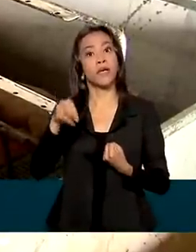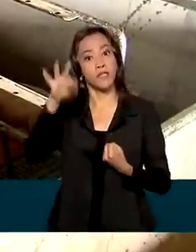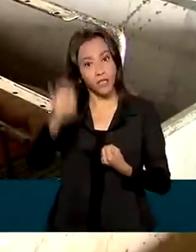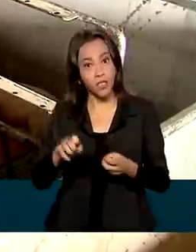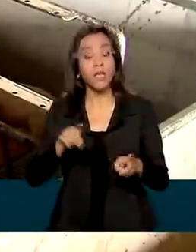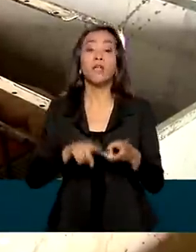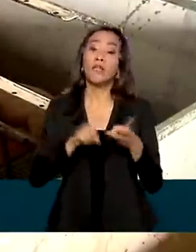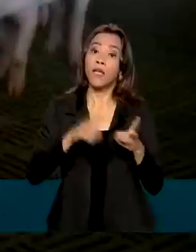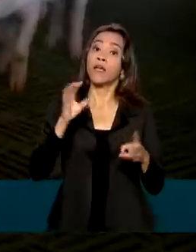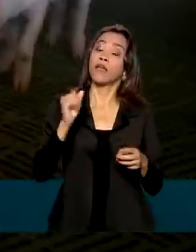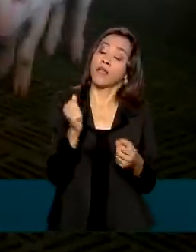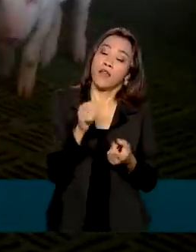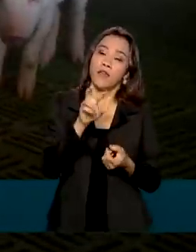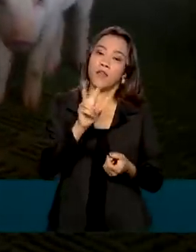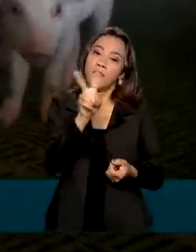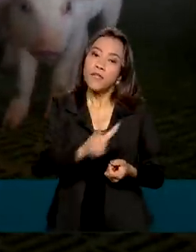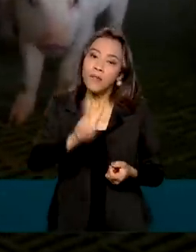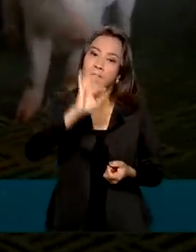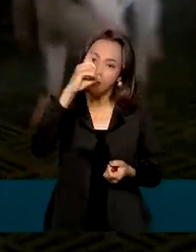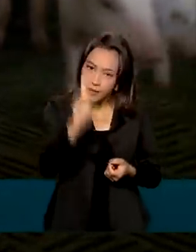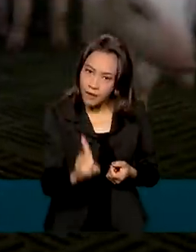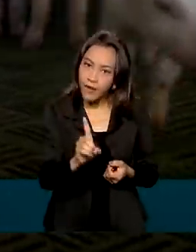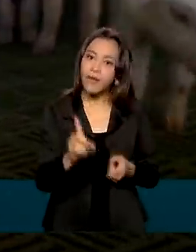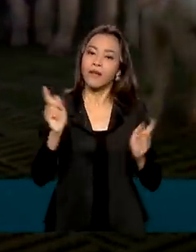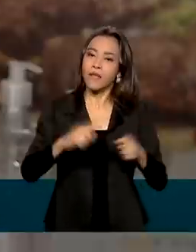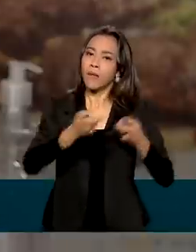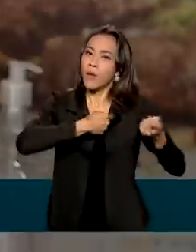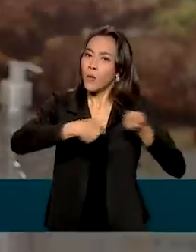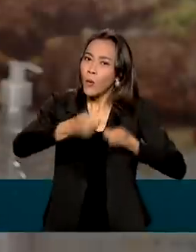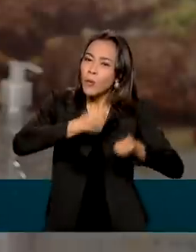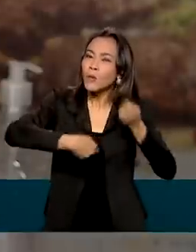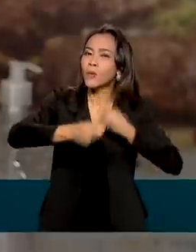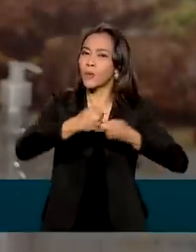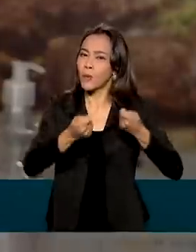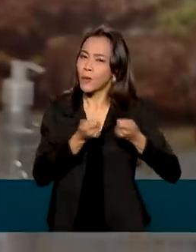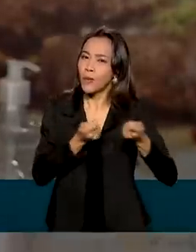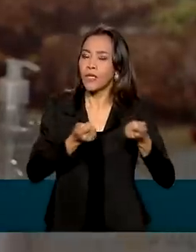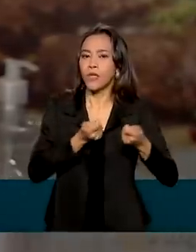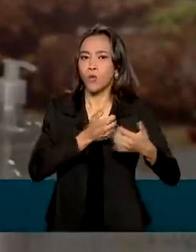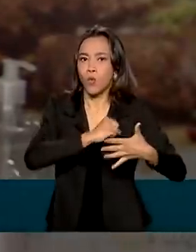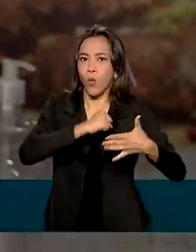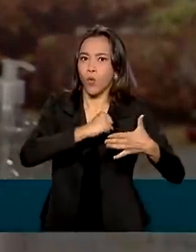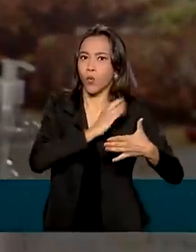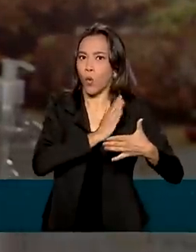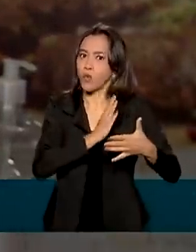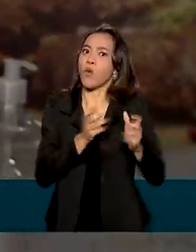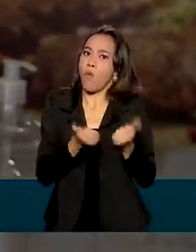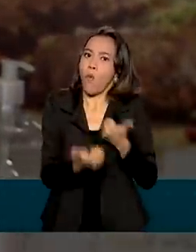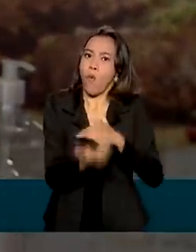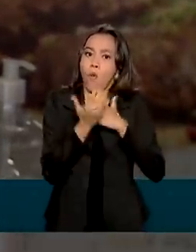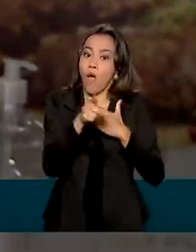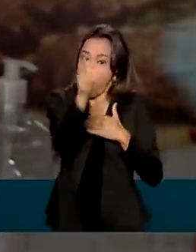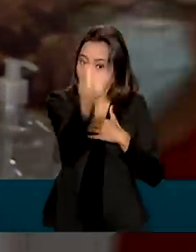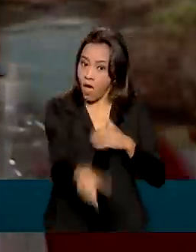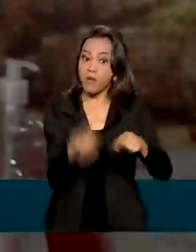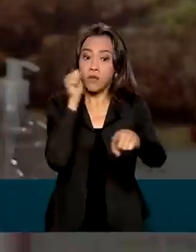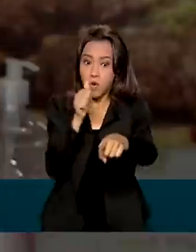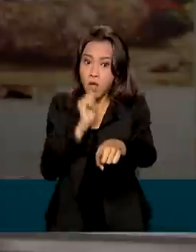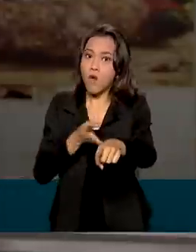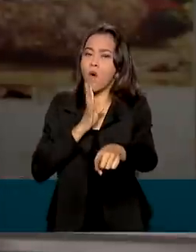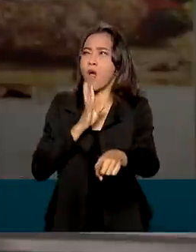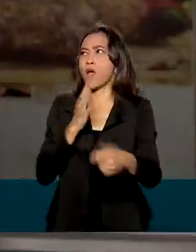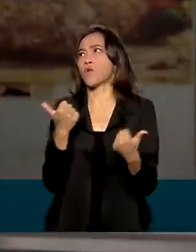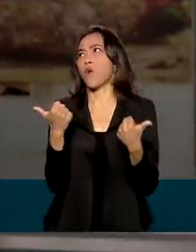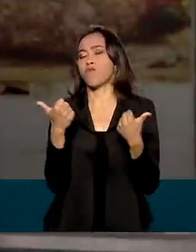potássio fundamental para o controle cardíaco. Vantagens que Margarete conhece há muito tempo.